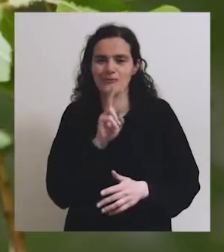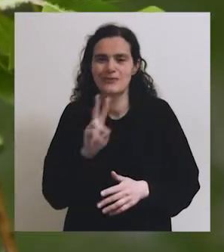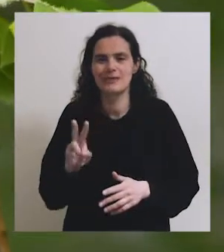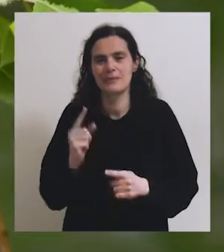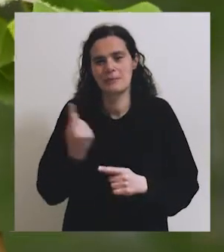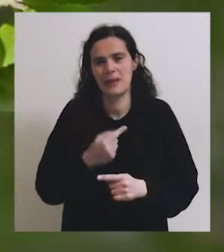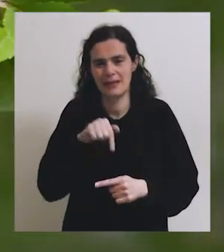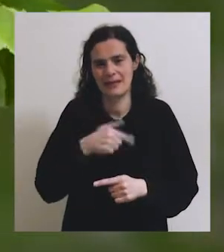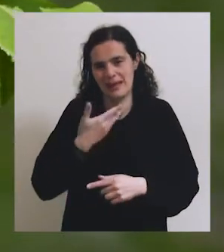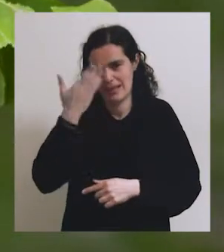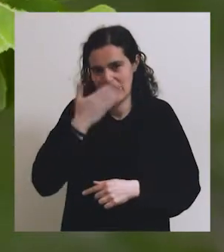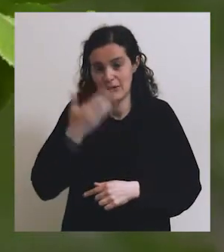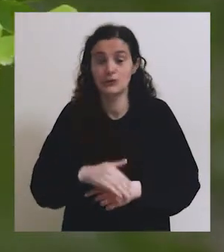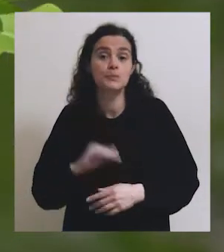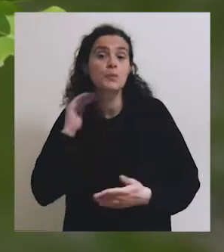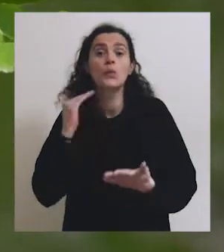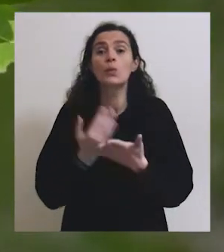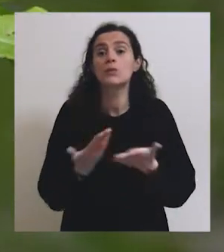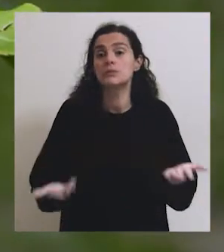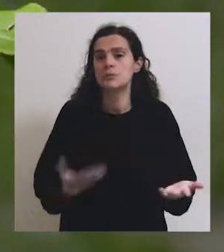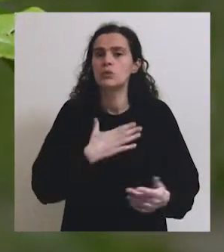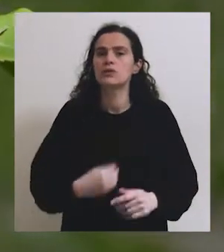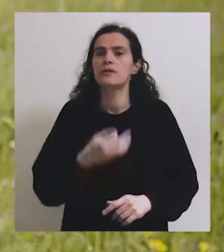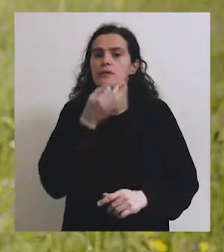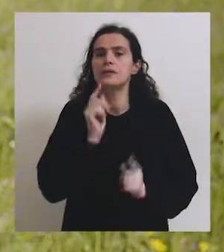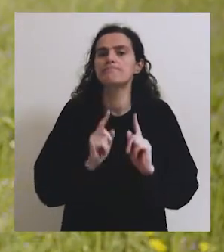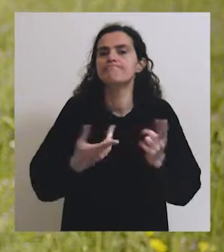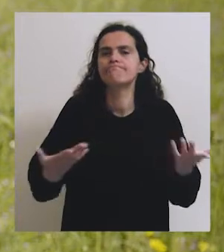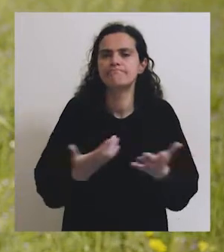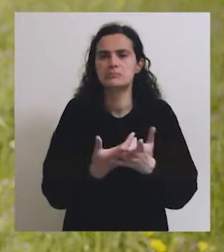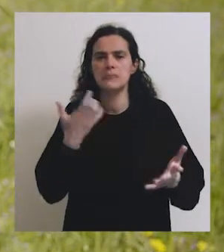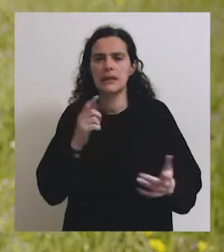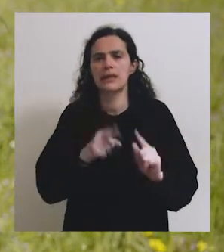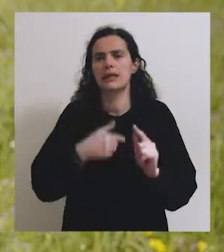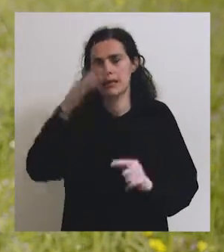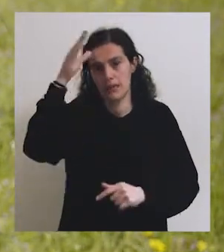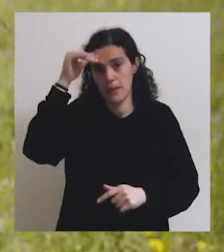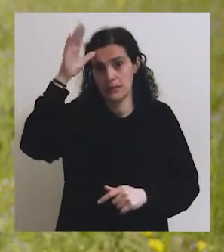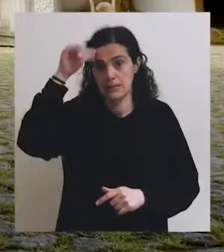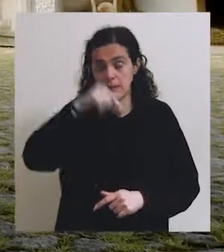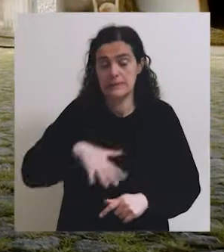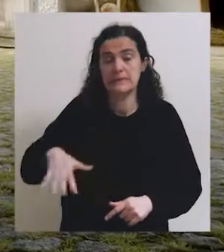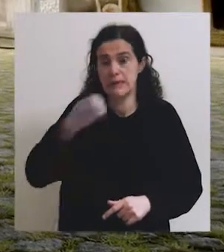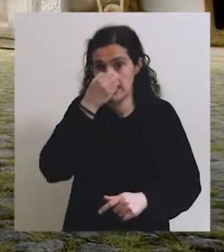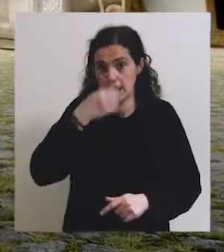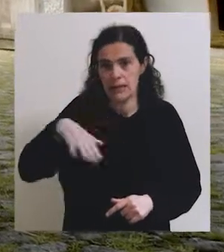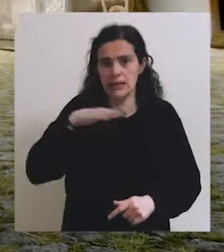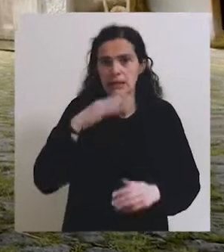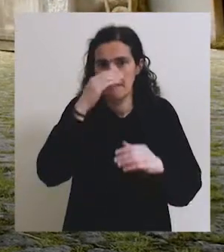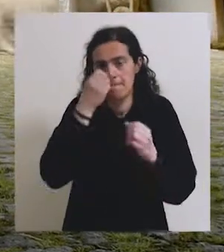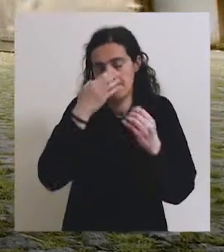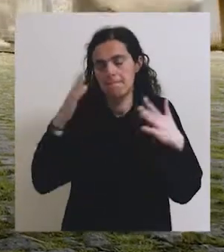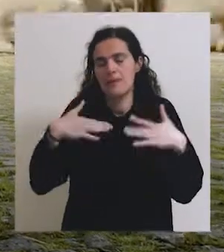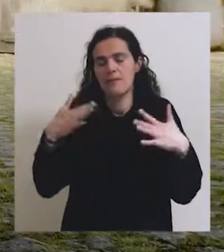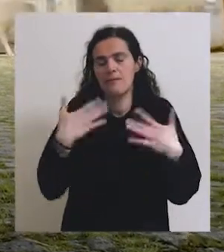ser visitado, sem dúvida, por estes dias. E por último, eu gostava de destacar os animais, os animais da quinta.